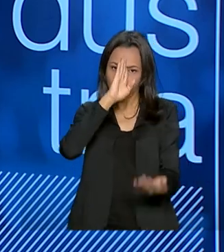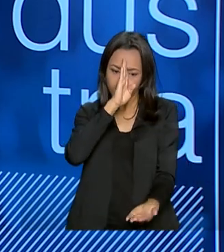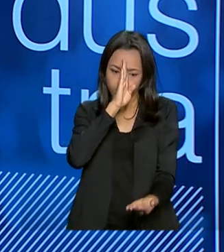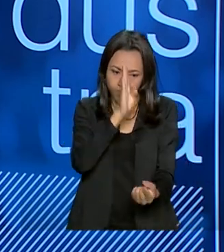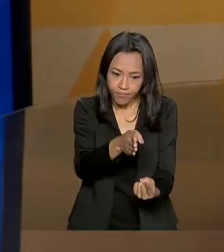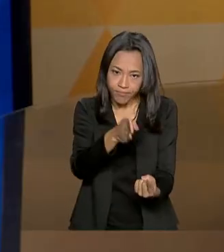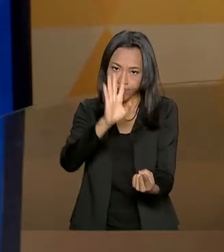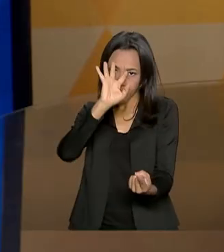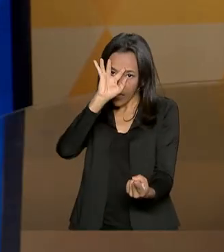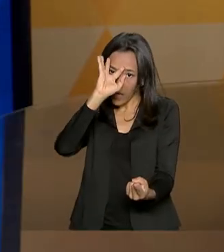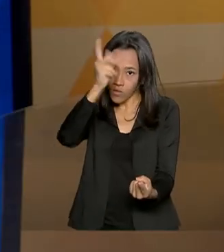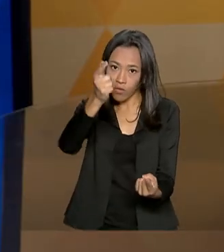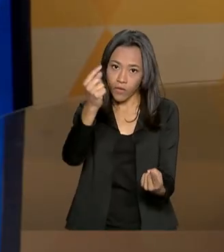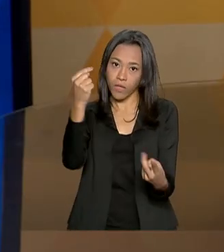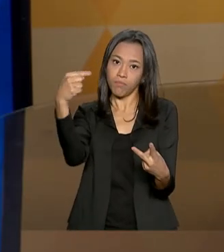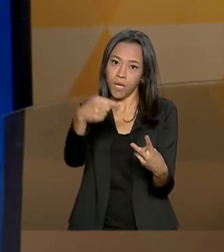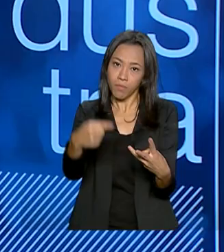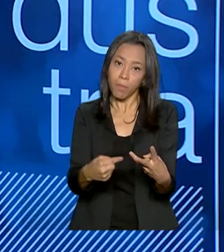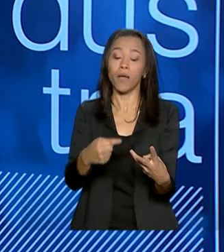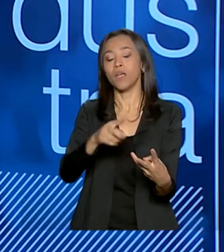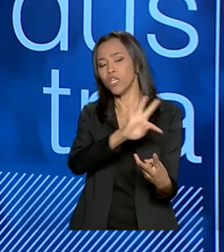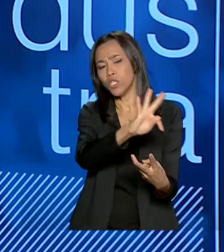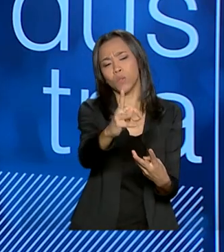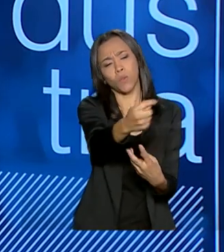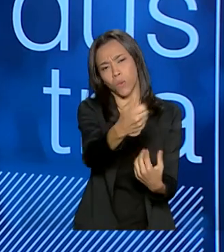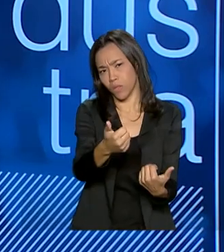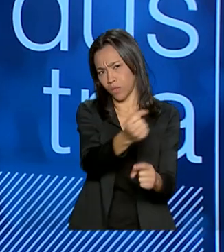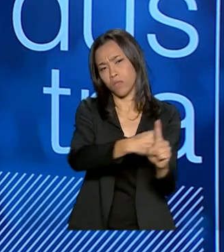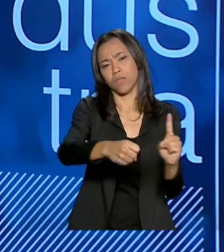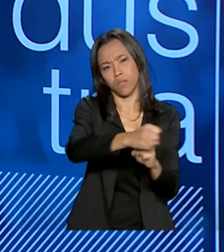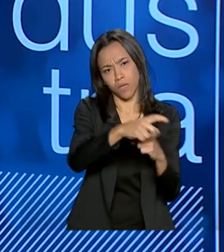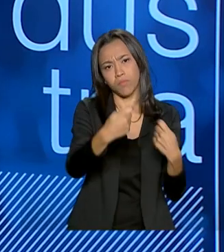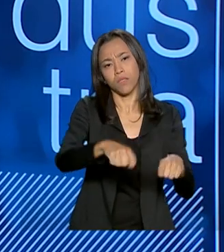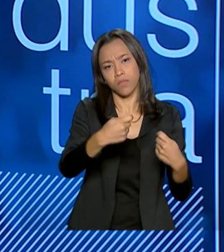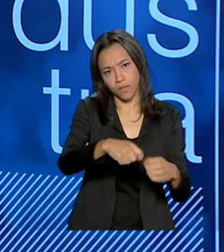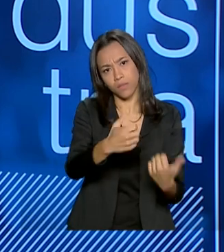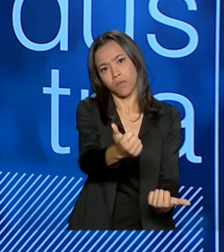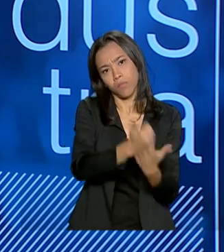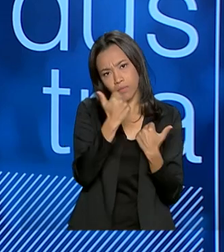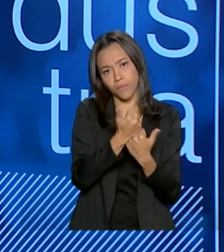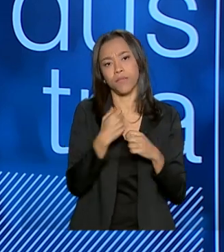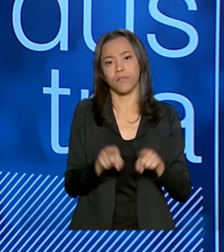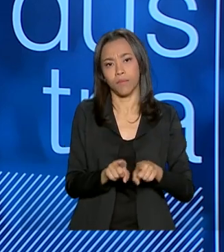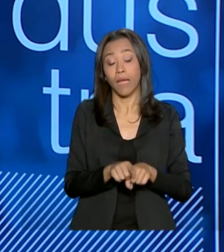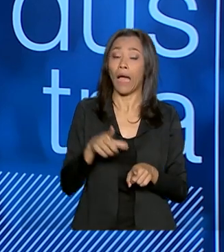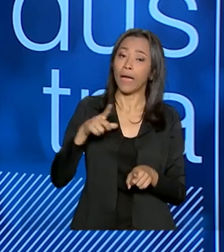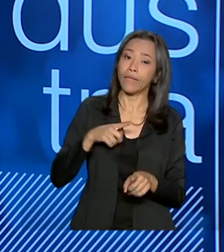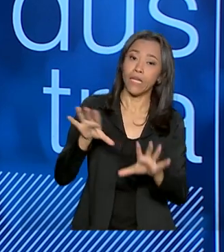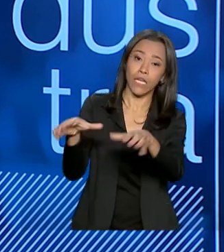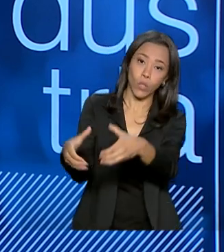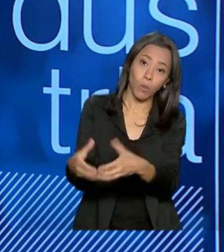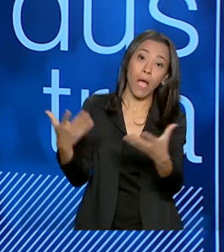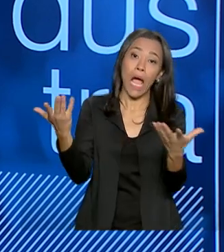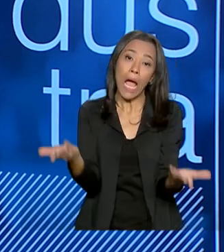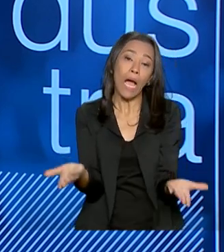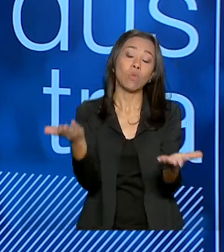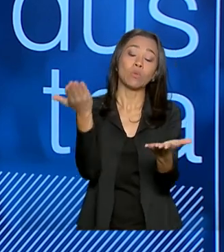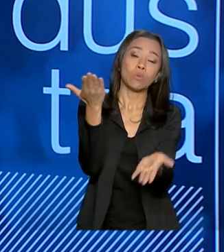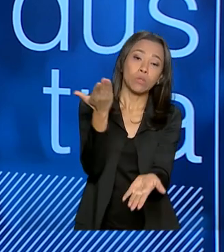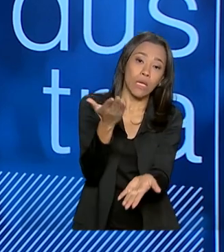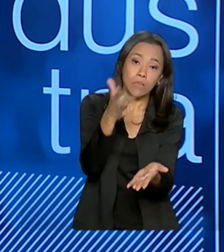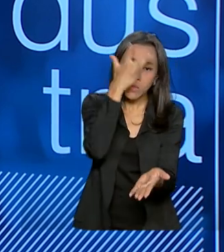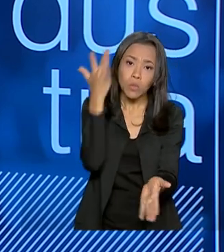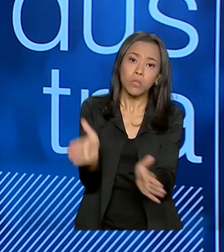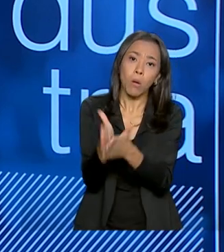requer paciência. sociedade contribuindo. E a sociedade tem que contribuir. E aí, aparece sempre aquelas pessoas, não, os mais pobres serão penalizados. Não,